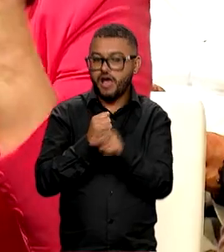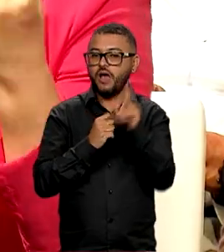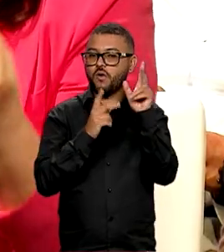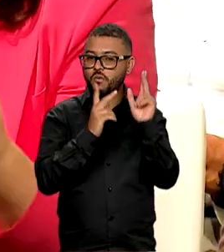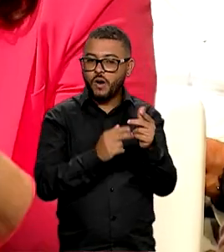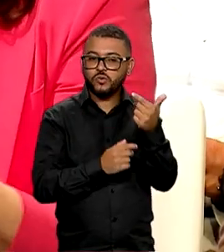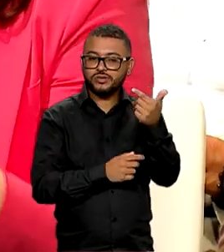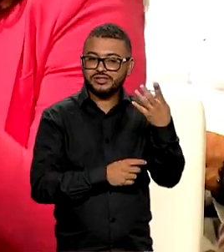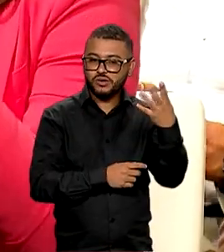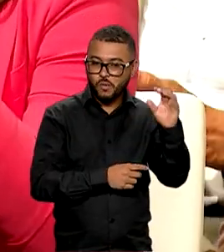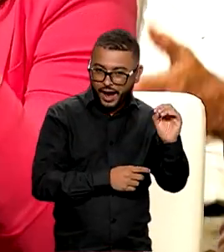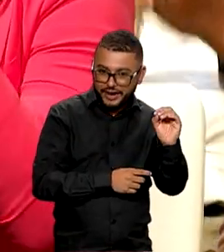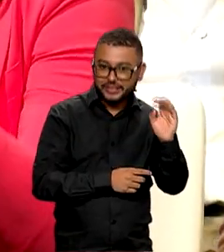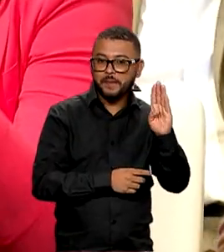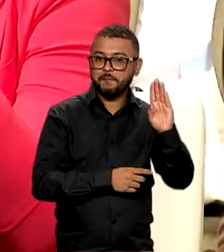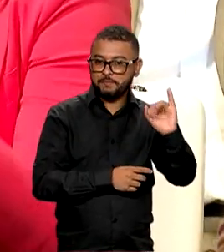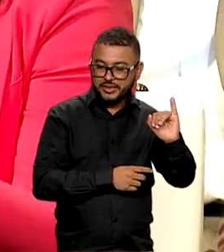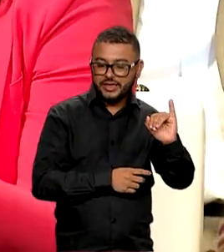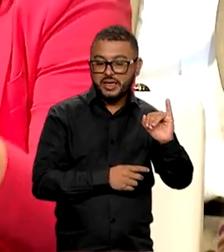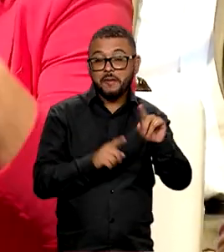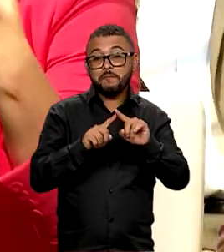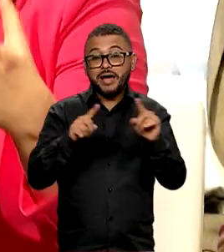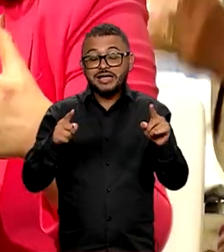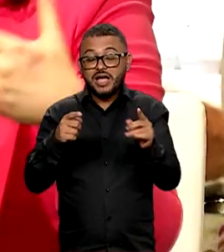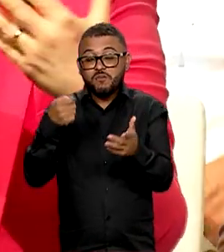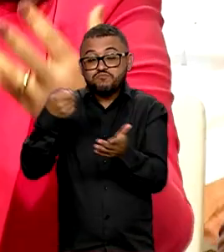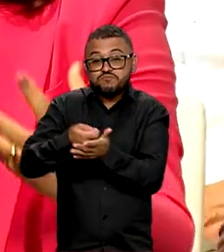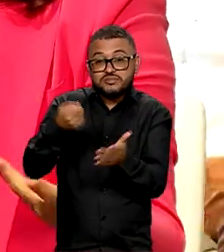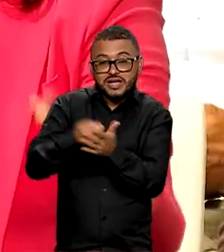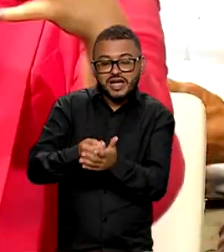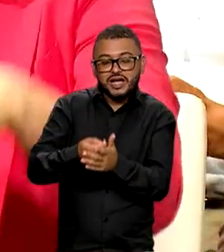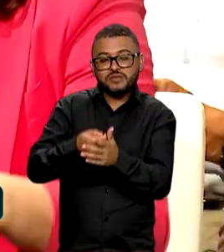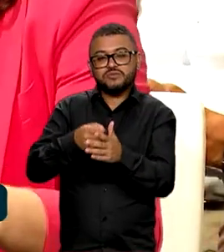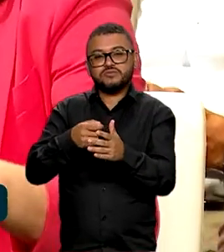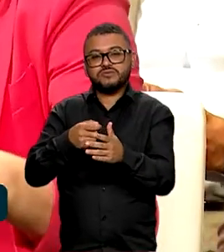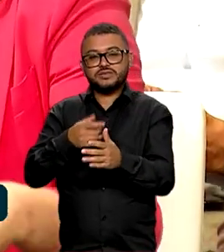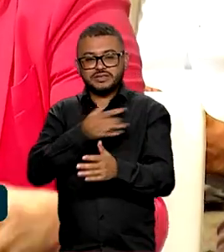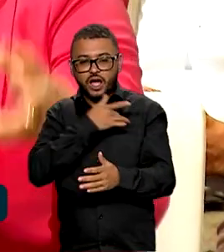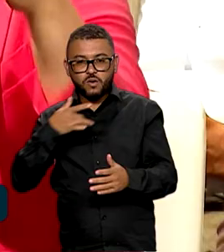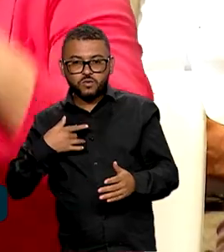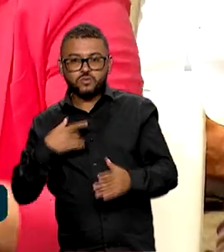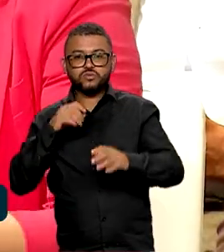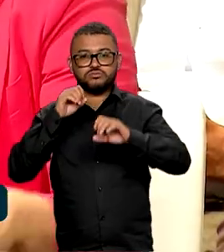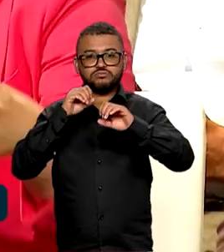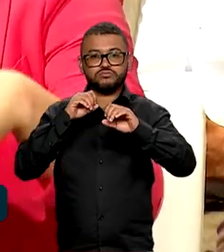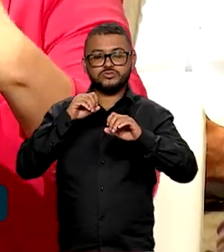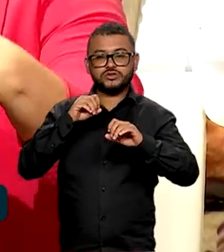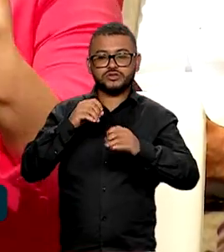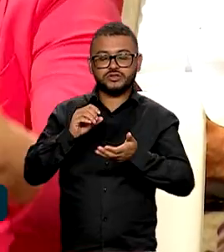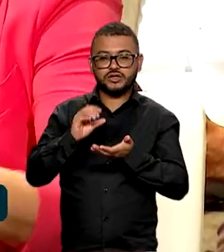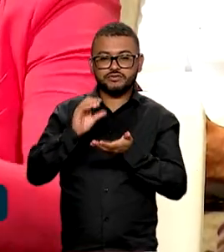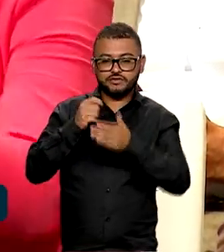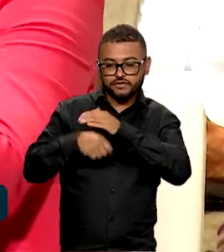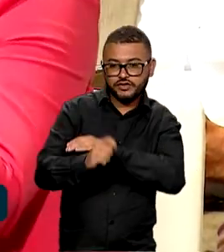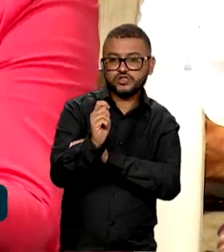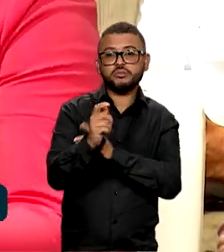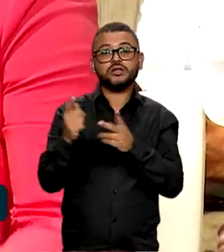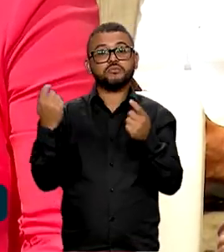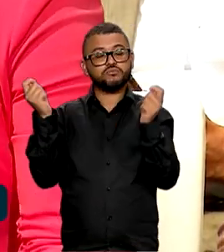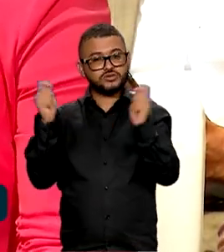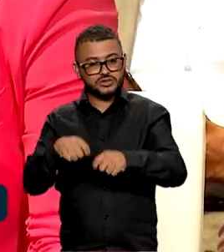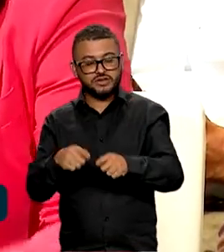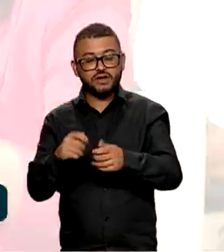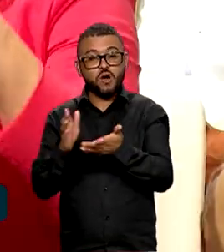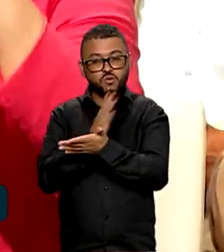mas, lembrando, aqueles gastos obrigatórios da educação e da saúde em forma de investimento, de realizações que foram